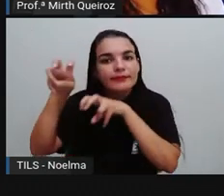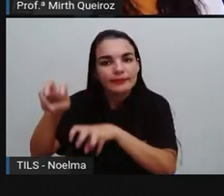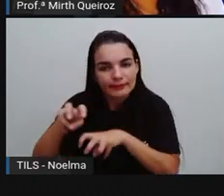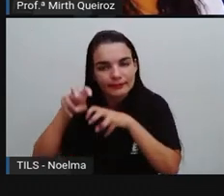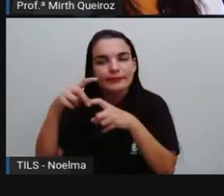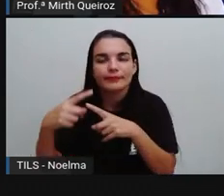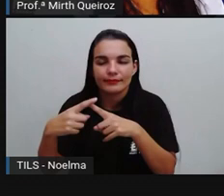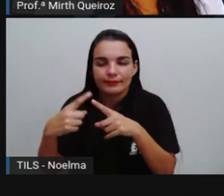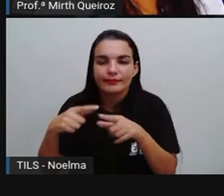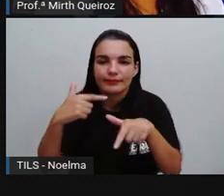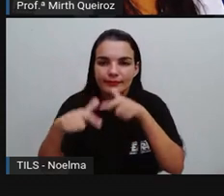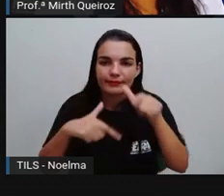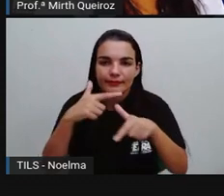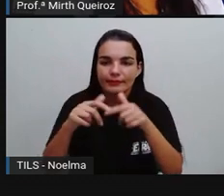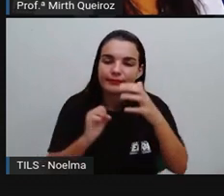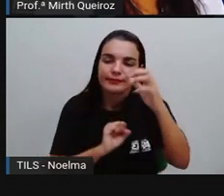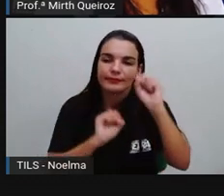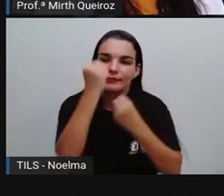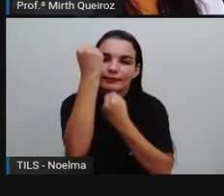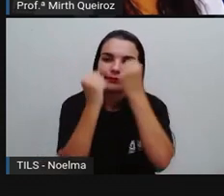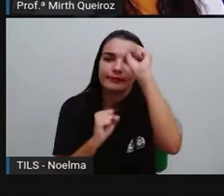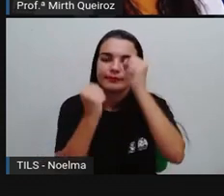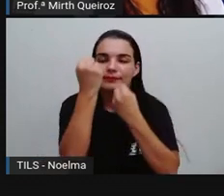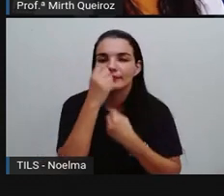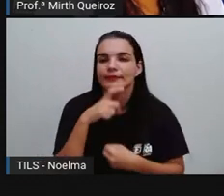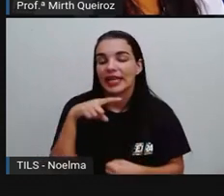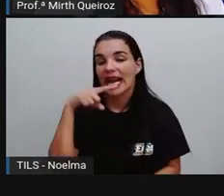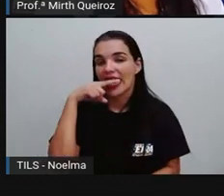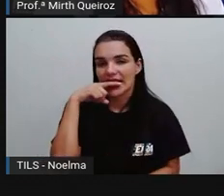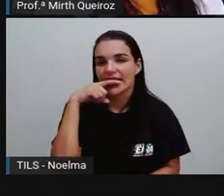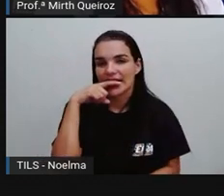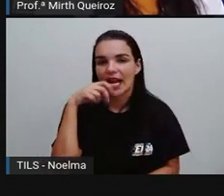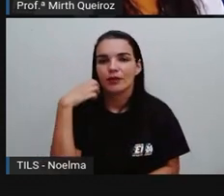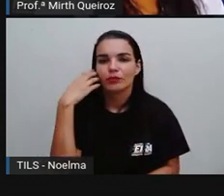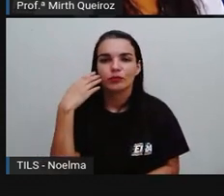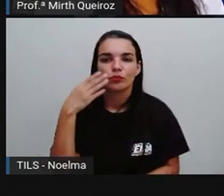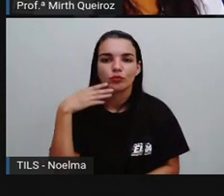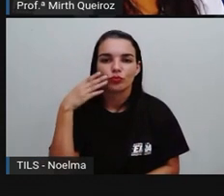que trabalhavam com o engenho, produção da cana-de-açúcar.